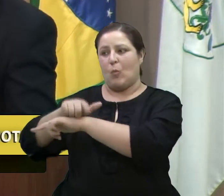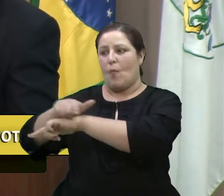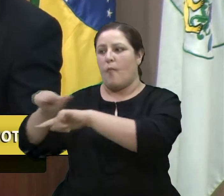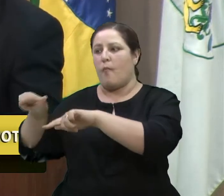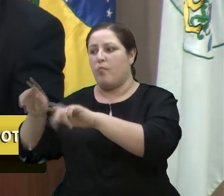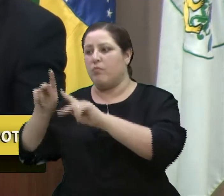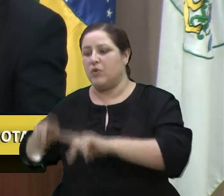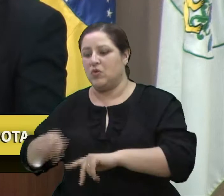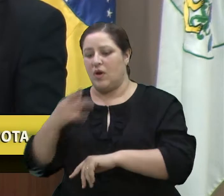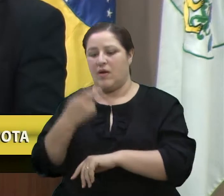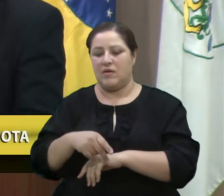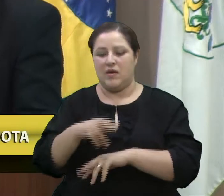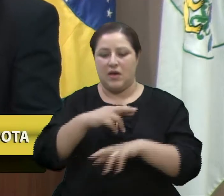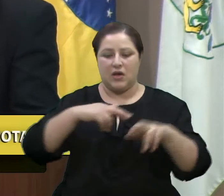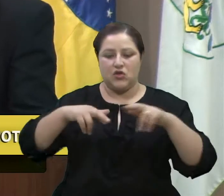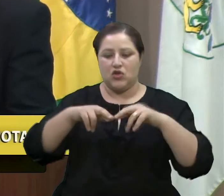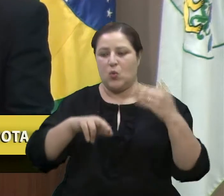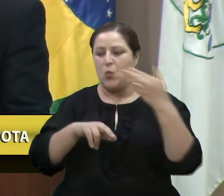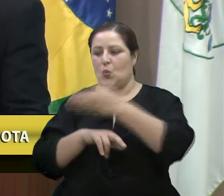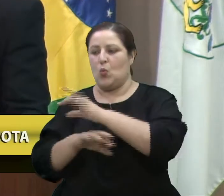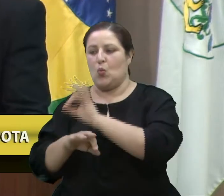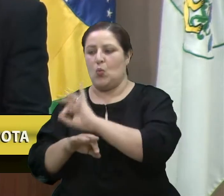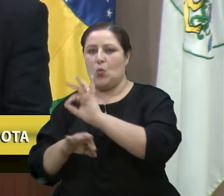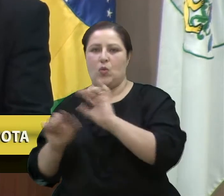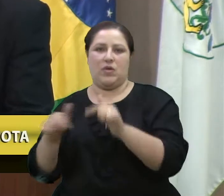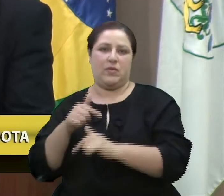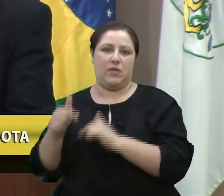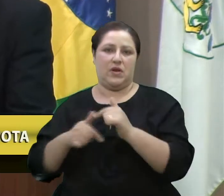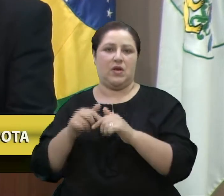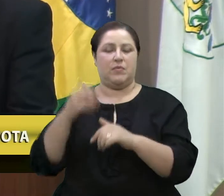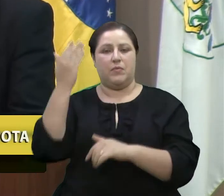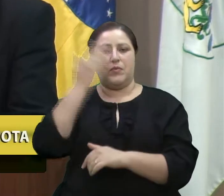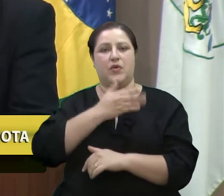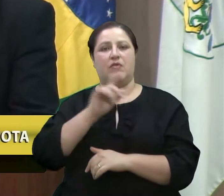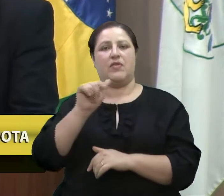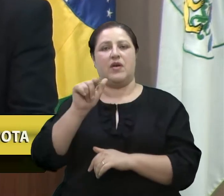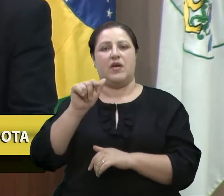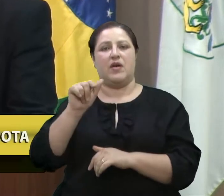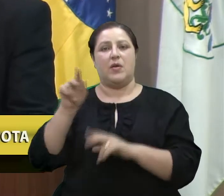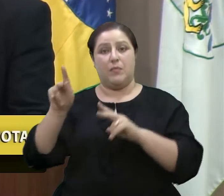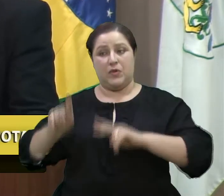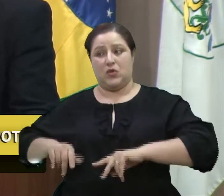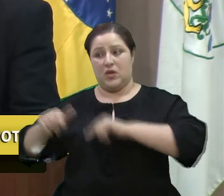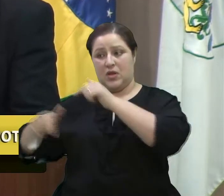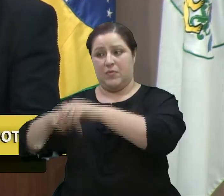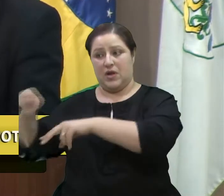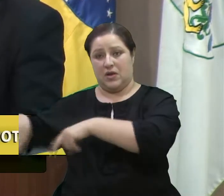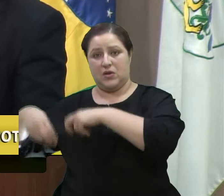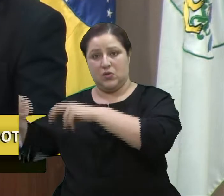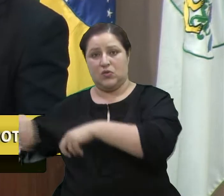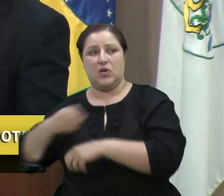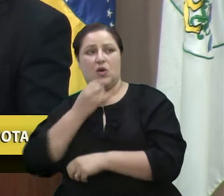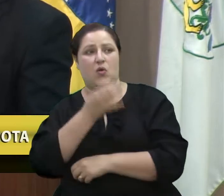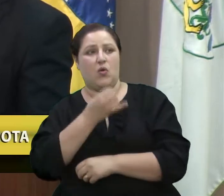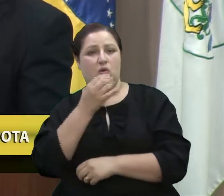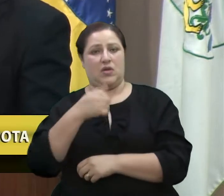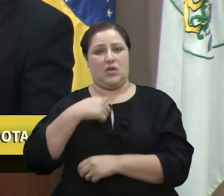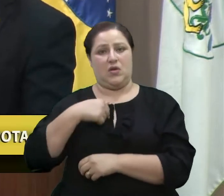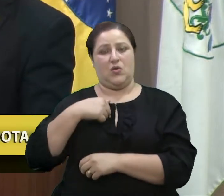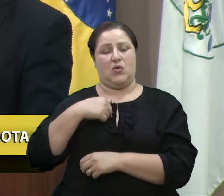trabalhadores da nossa região. Prova disso são os relatos dos agricultores que, ora, eu aqui